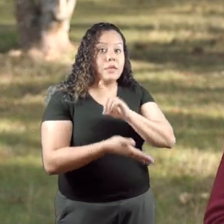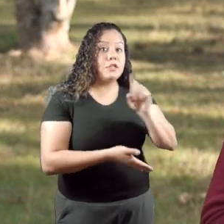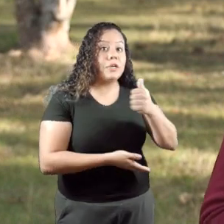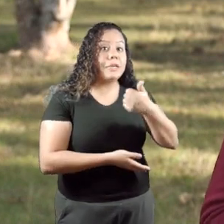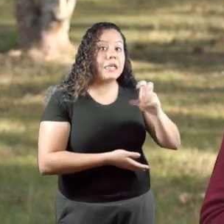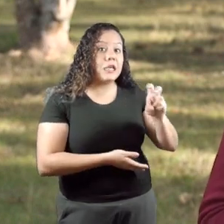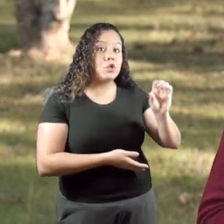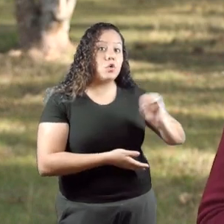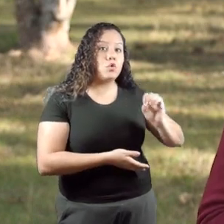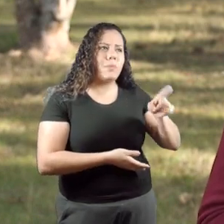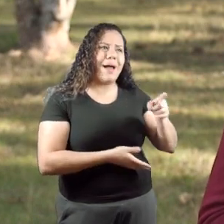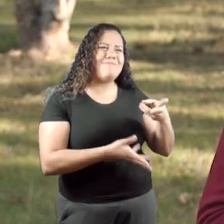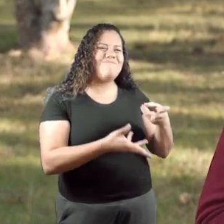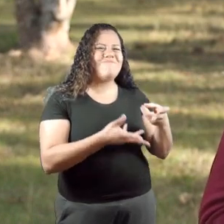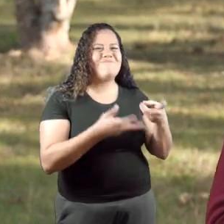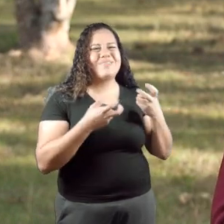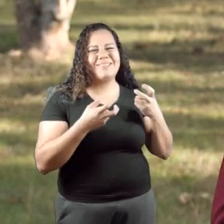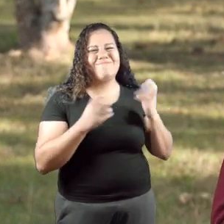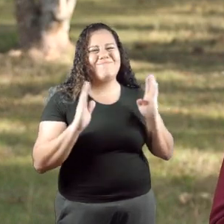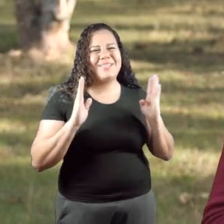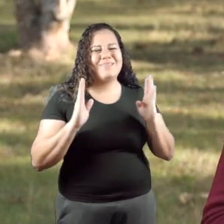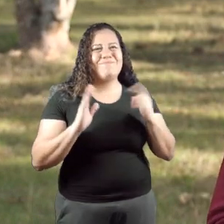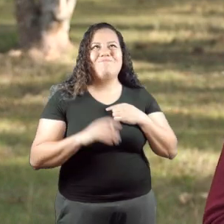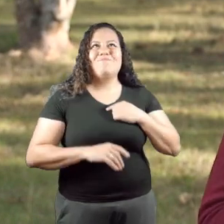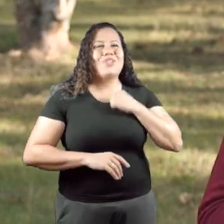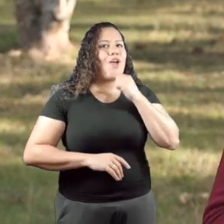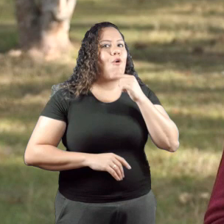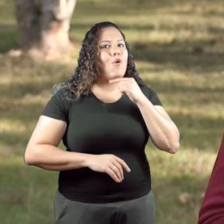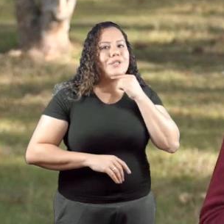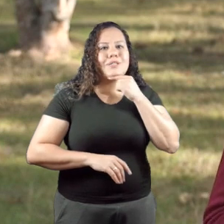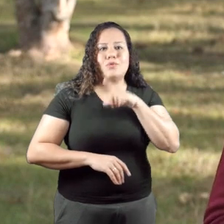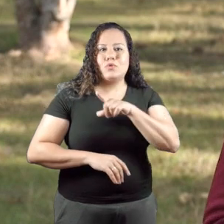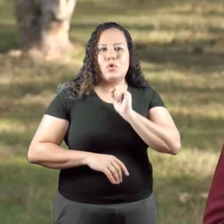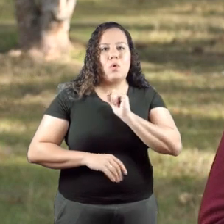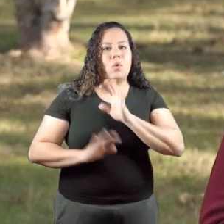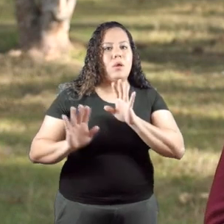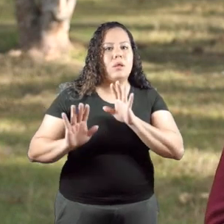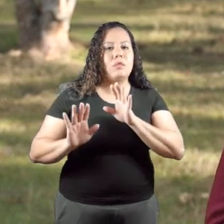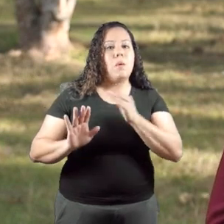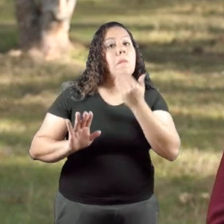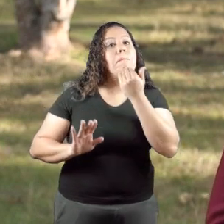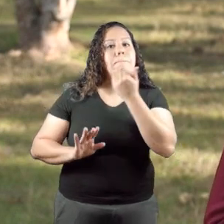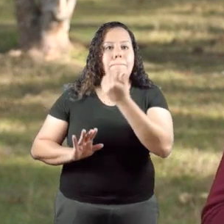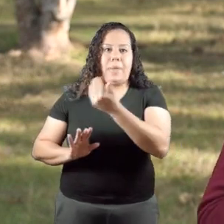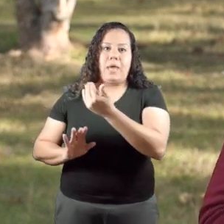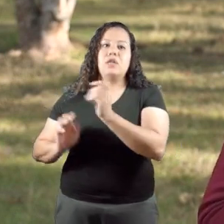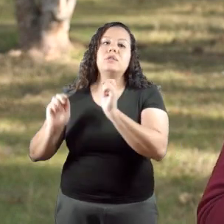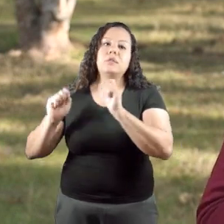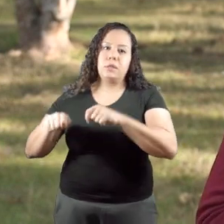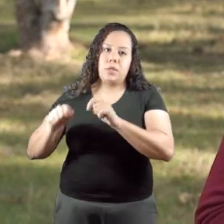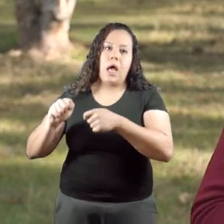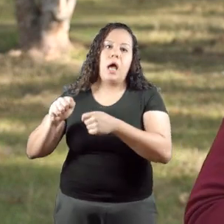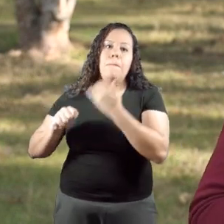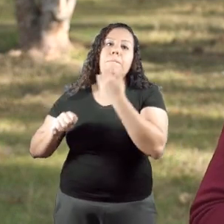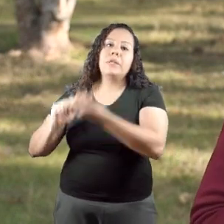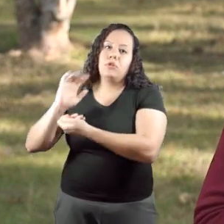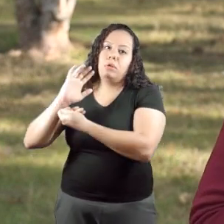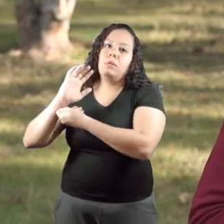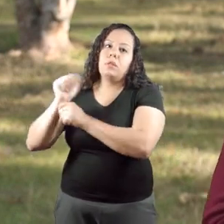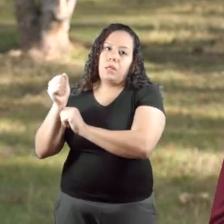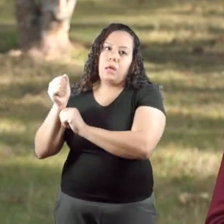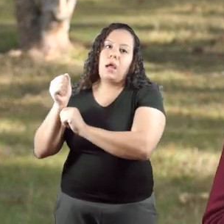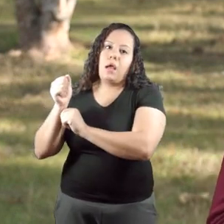setembro até o dia 15 de outubro, ele percebeu que foi inviável esta escolha. Então, ele tem a